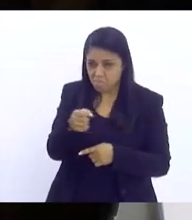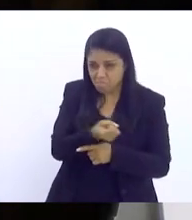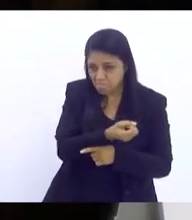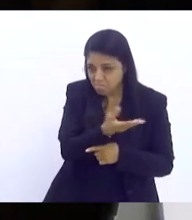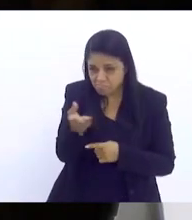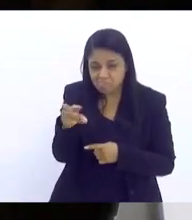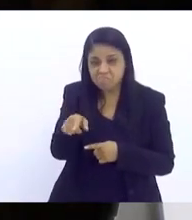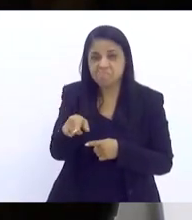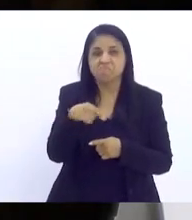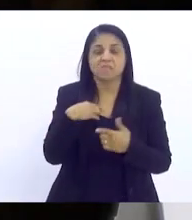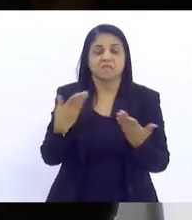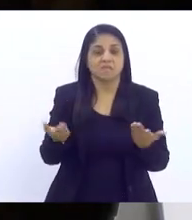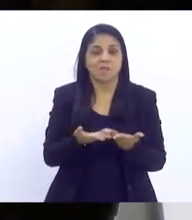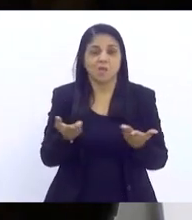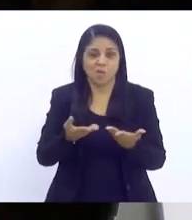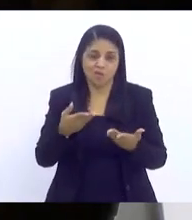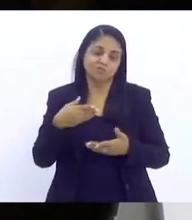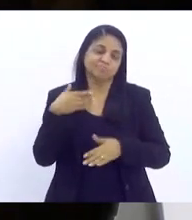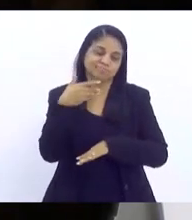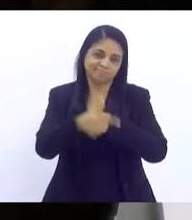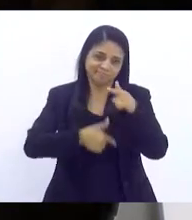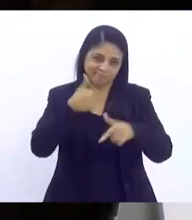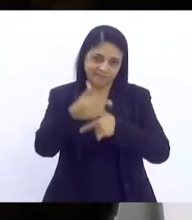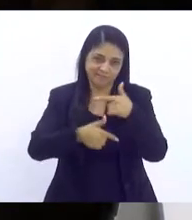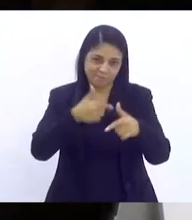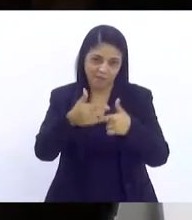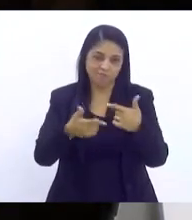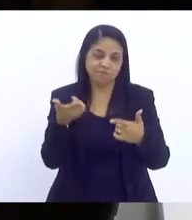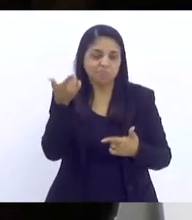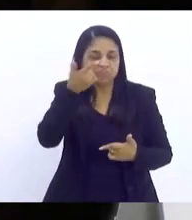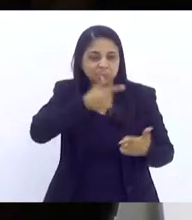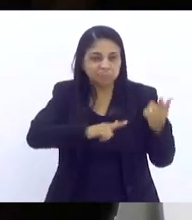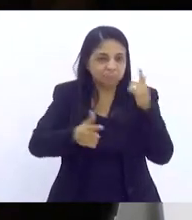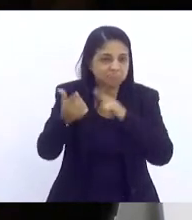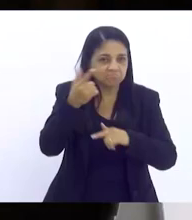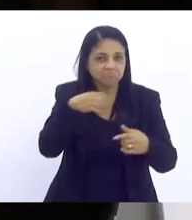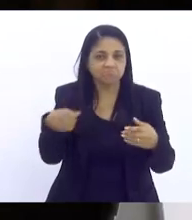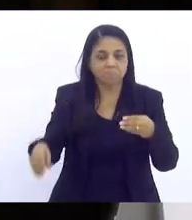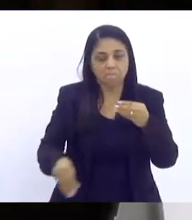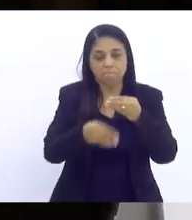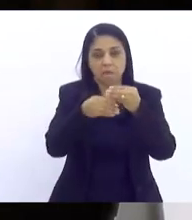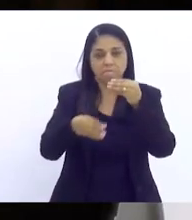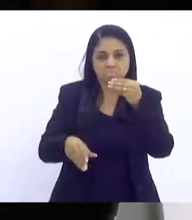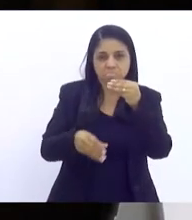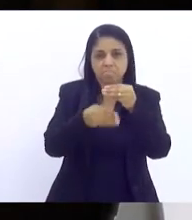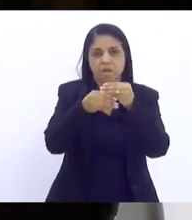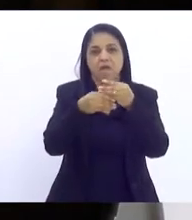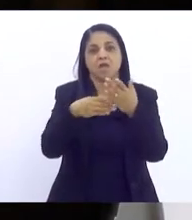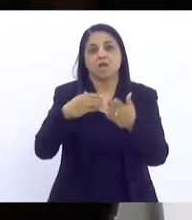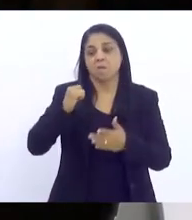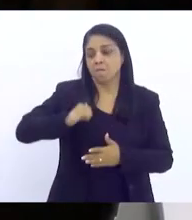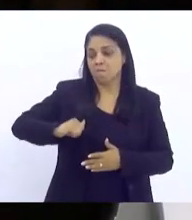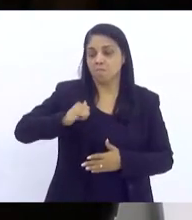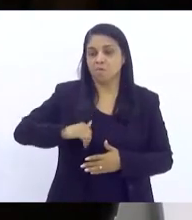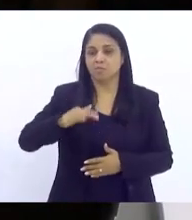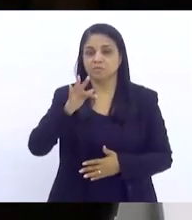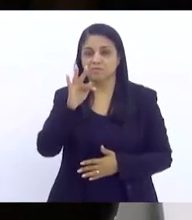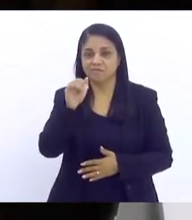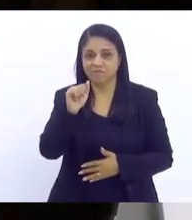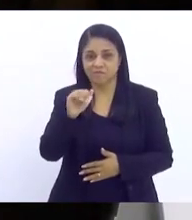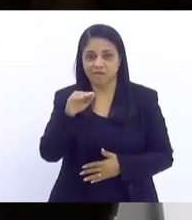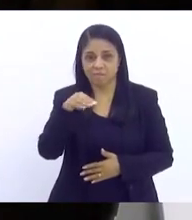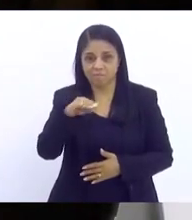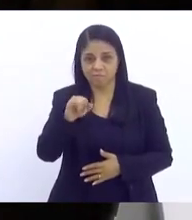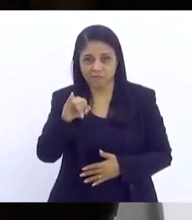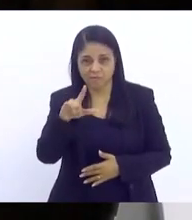até hoje dessa proposta, que foi ganhando novos contornos, mas chegou com o contorno do Bolsa Família, aquela migração do Bolsa